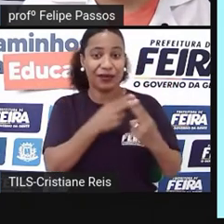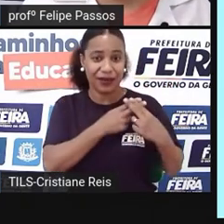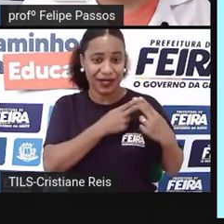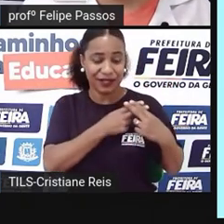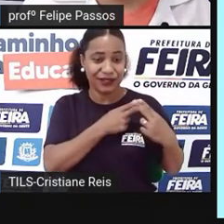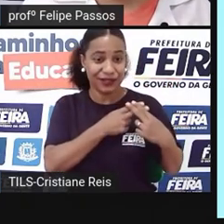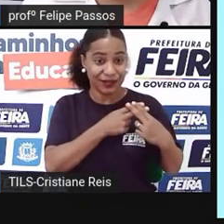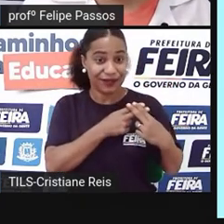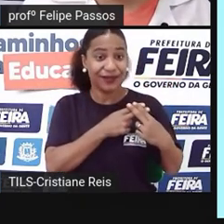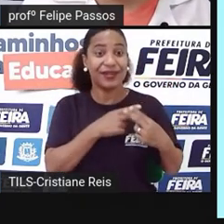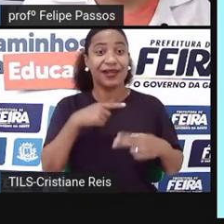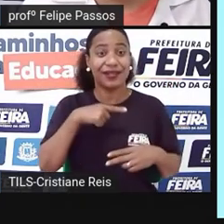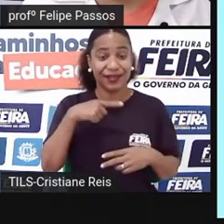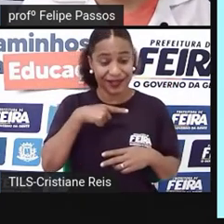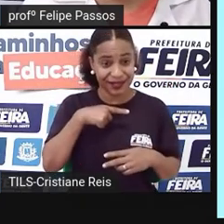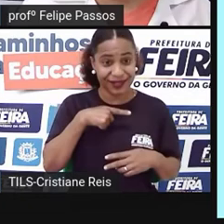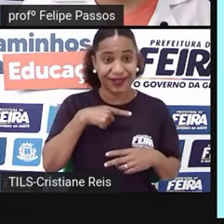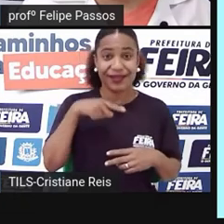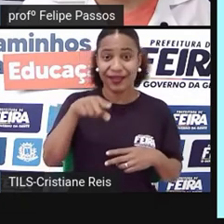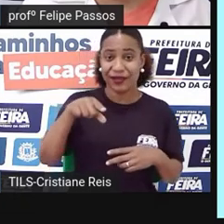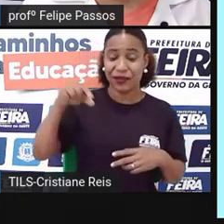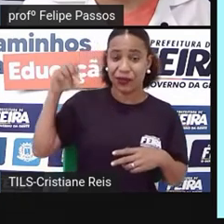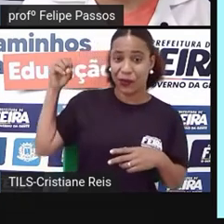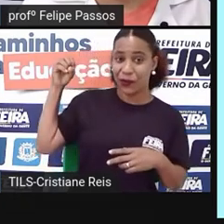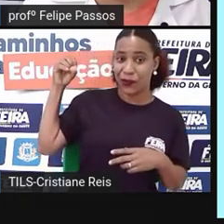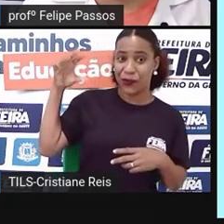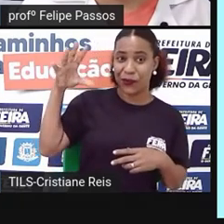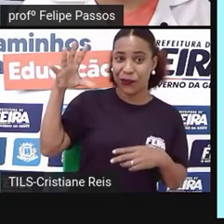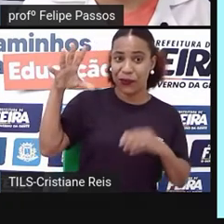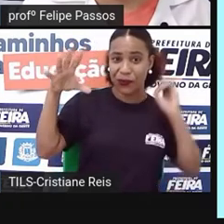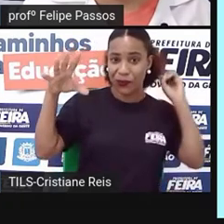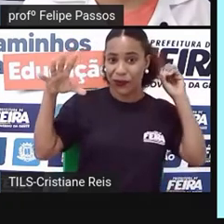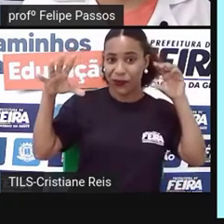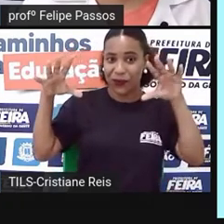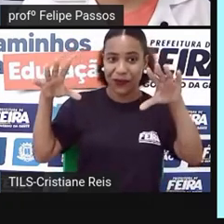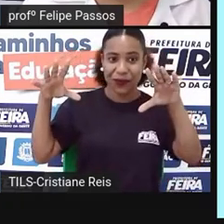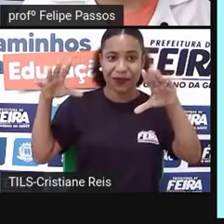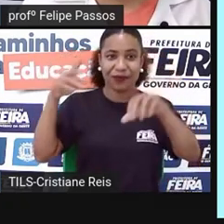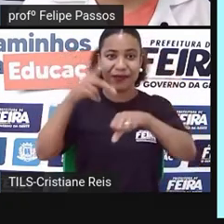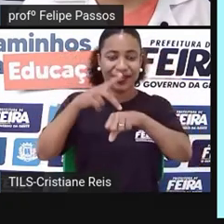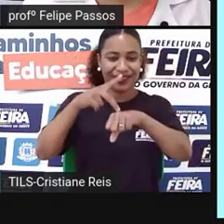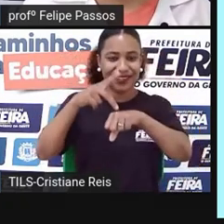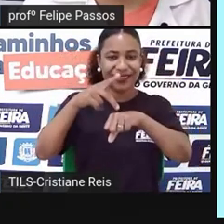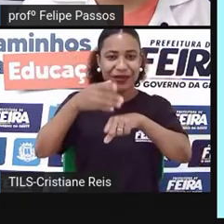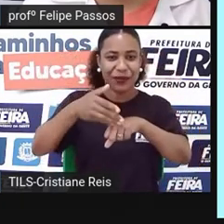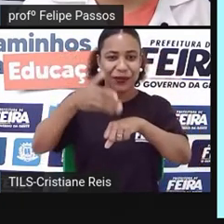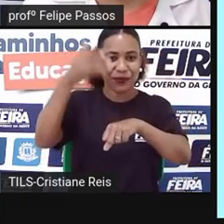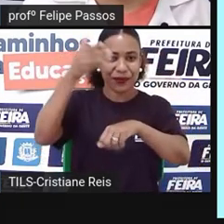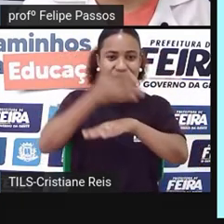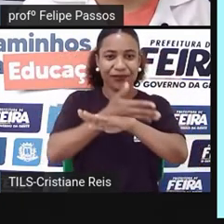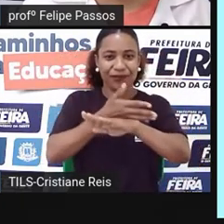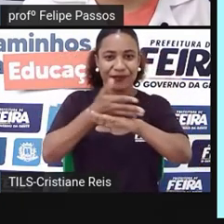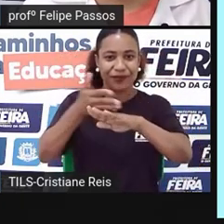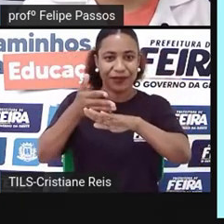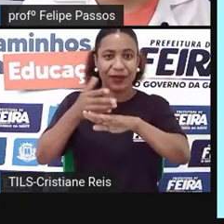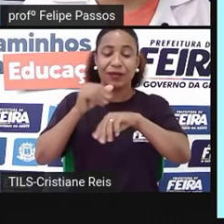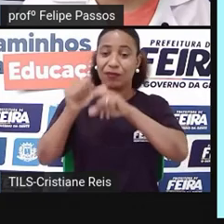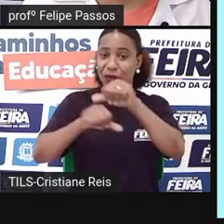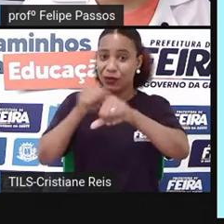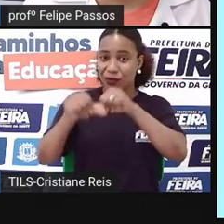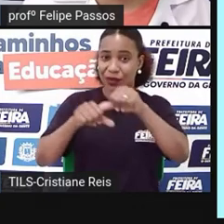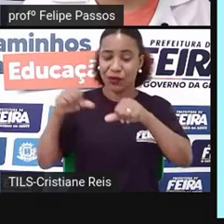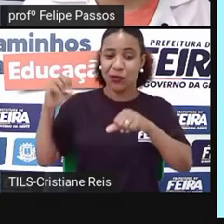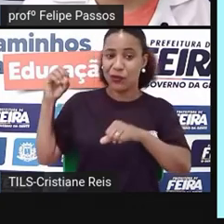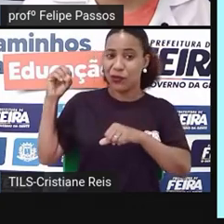fundo é só luz. É luz colorida no fundo. A parede é branca. então para dizer a vocês que a gente vê o reflexo das